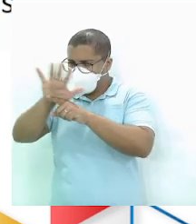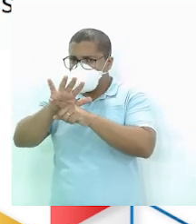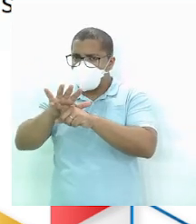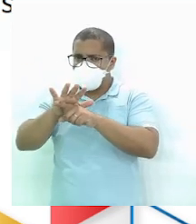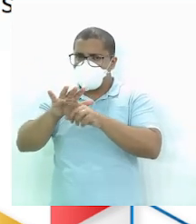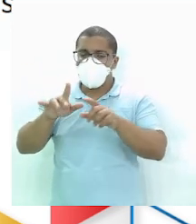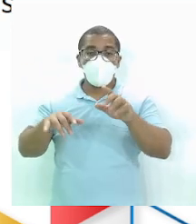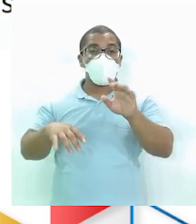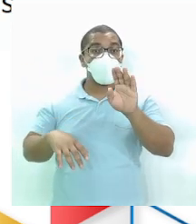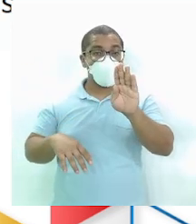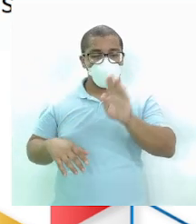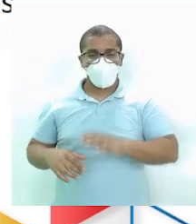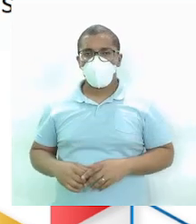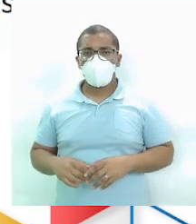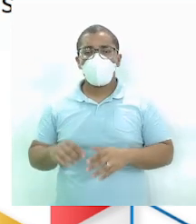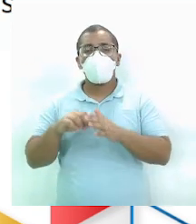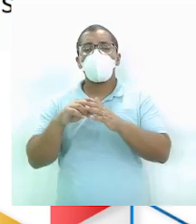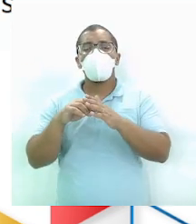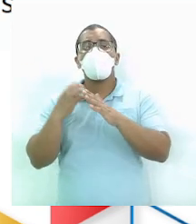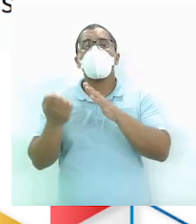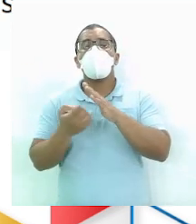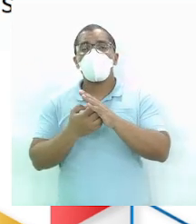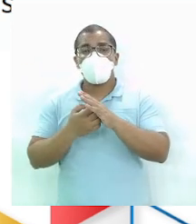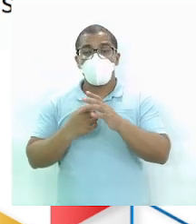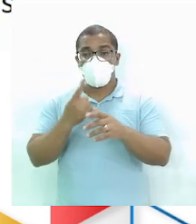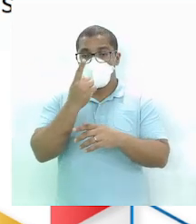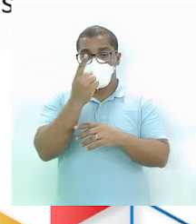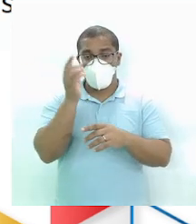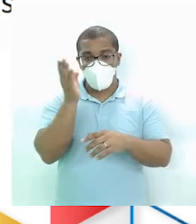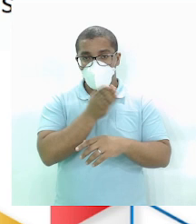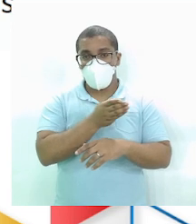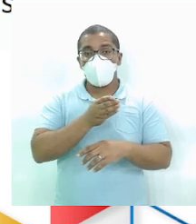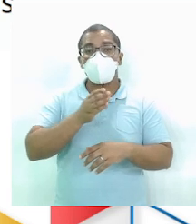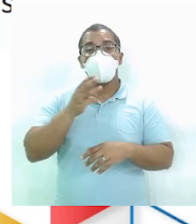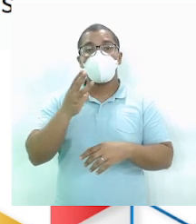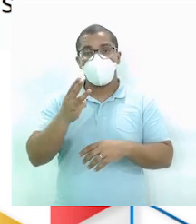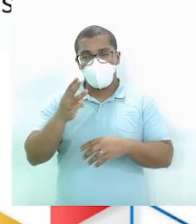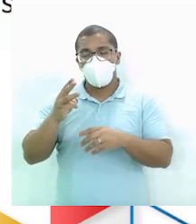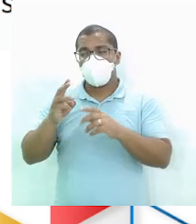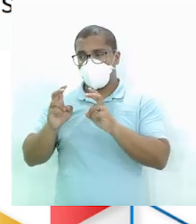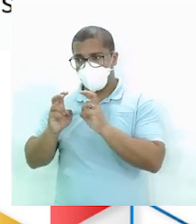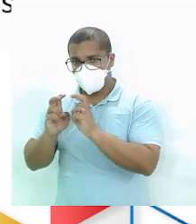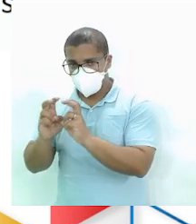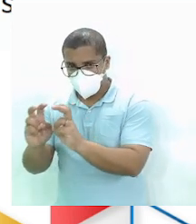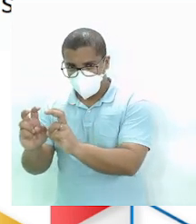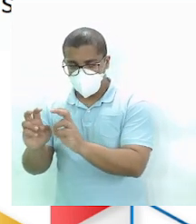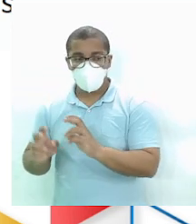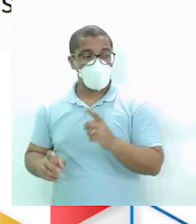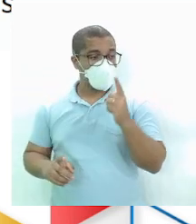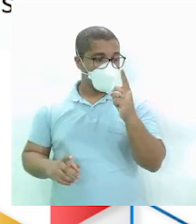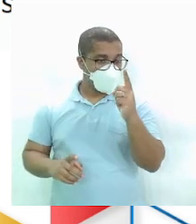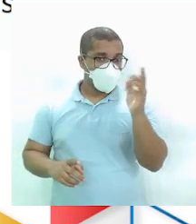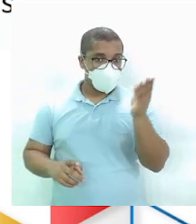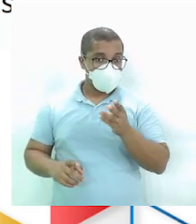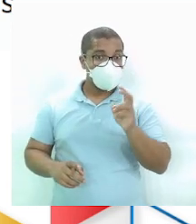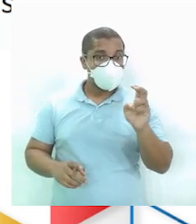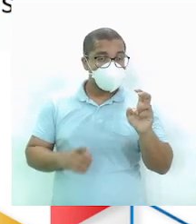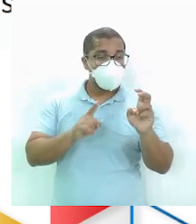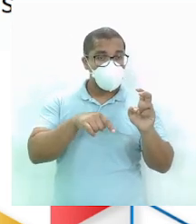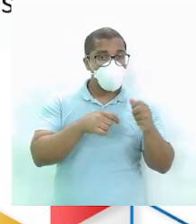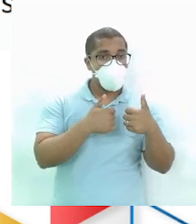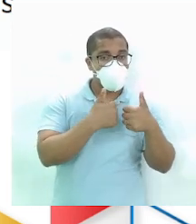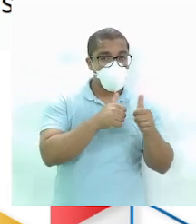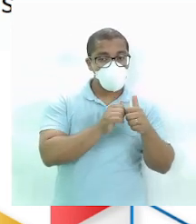É uma Em uma empresa Um terço dos funcionários Usa o metrô Enquanto um quinto Usa ônibus Para